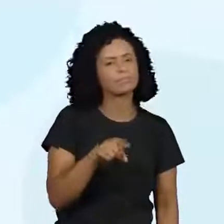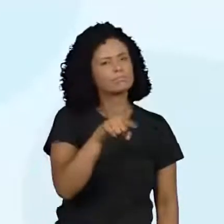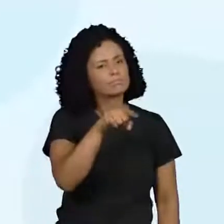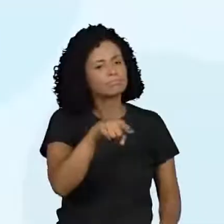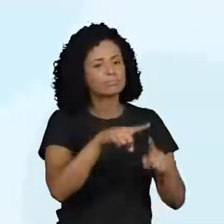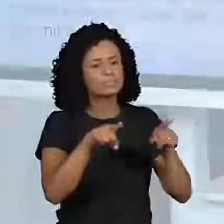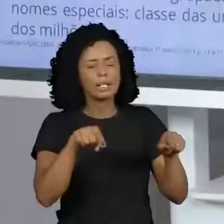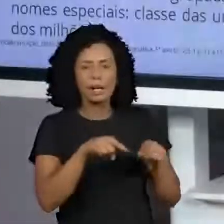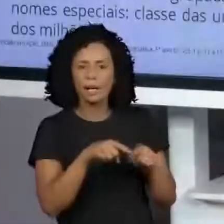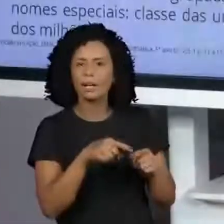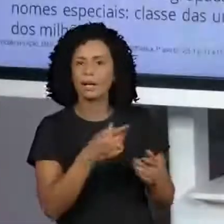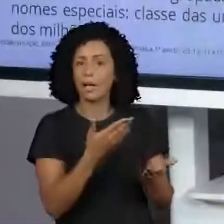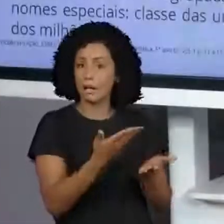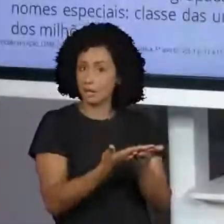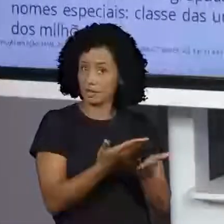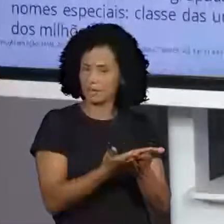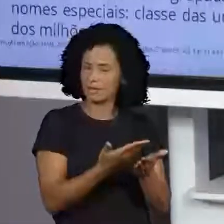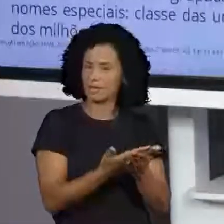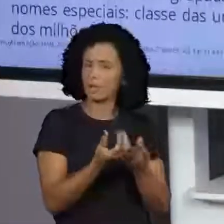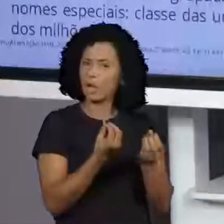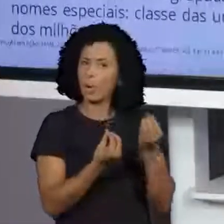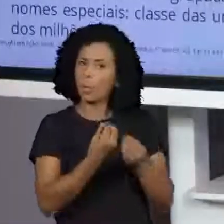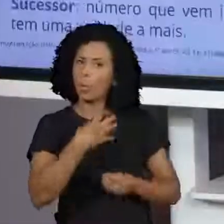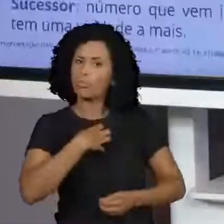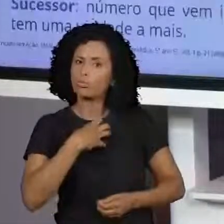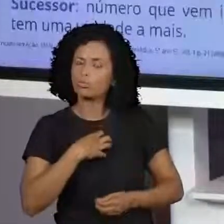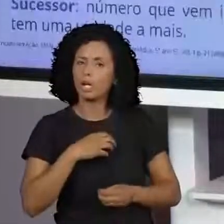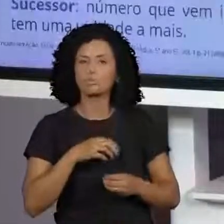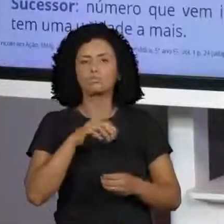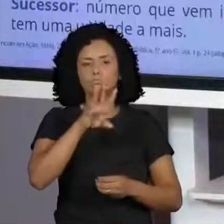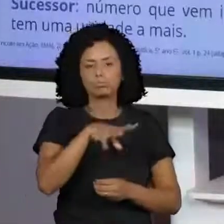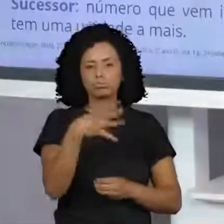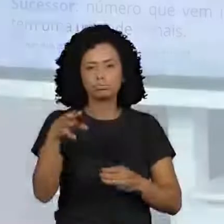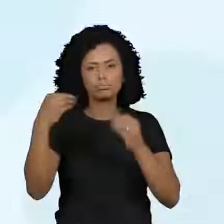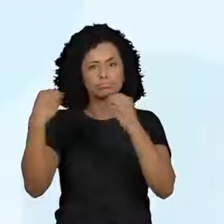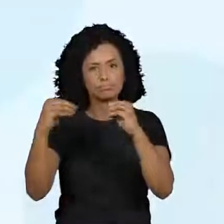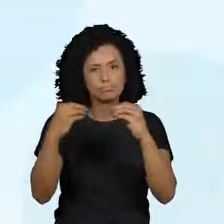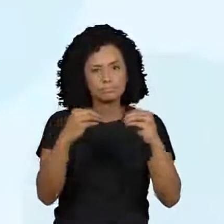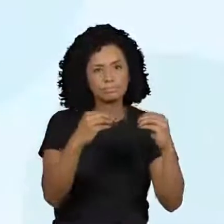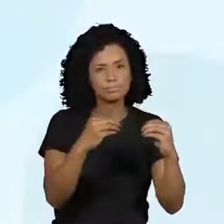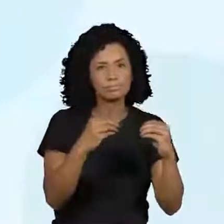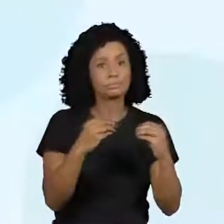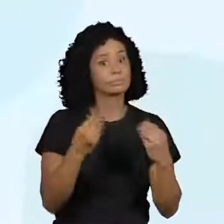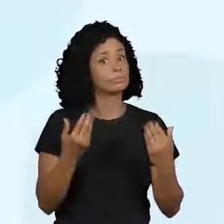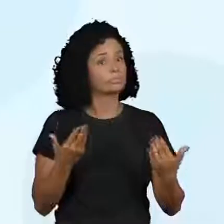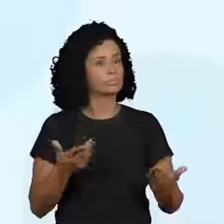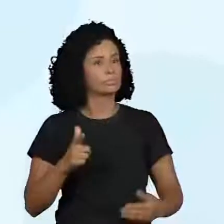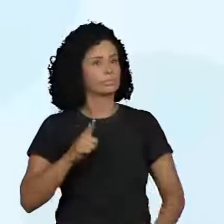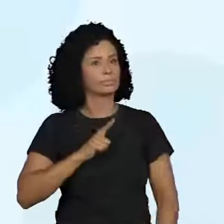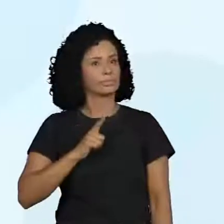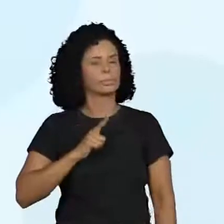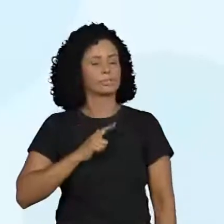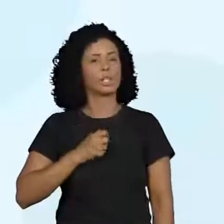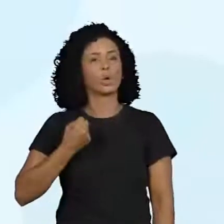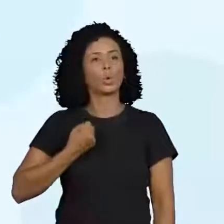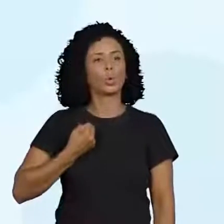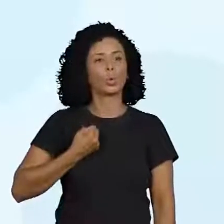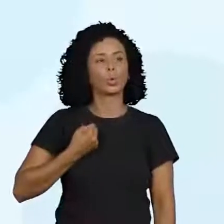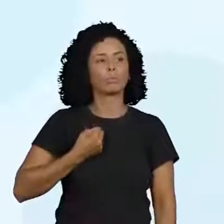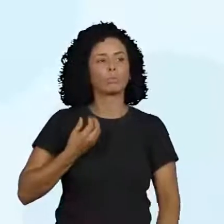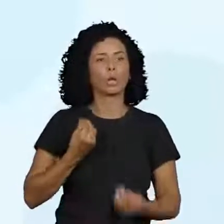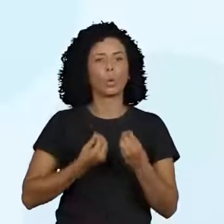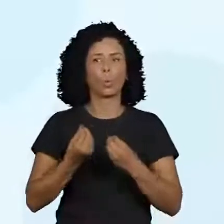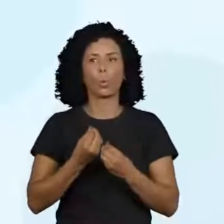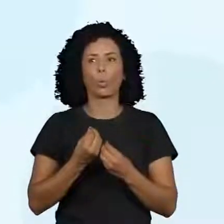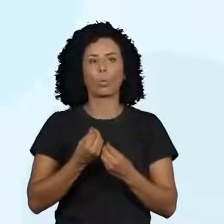ditar, dentro do quadro. Com isso, eu tenho os antecessores, os que